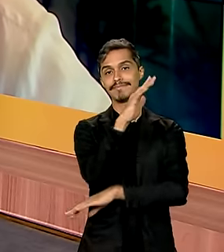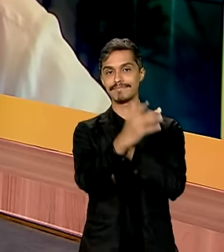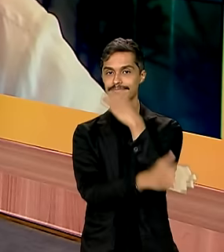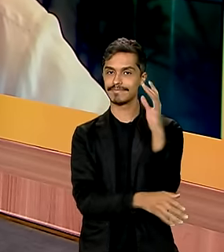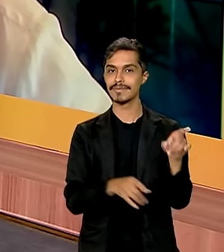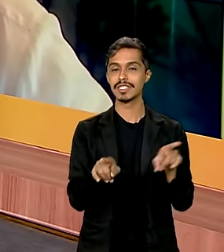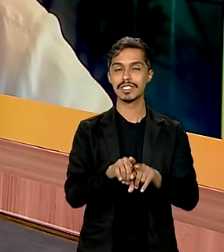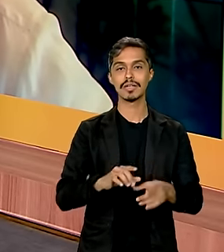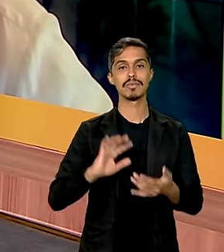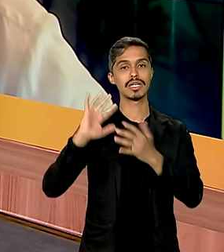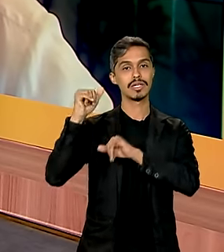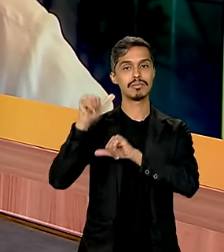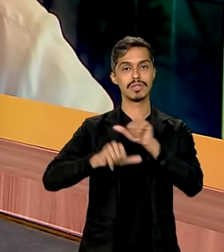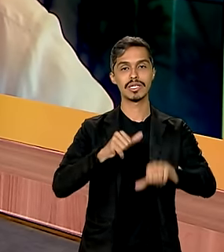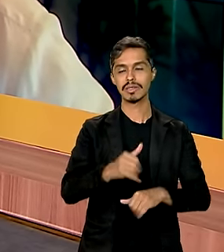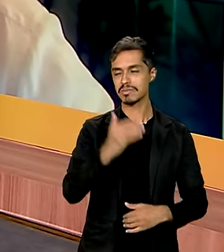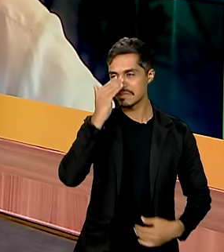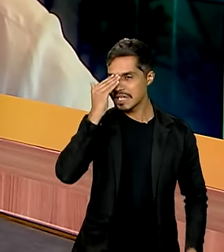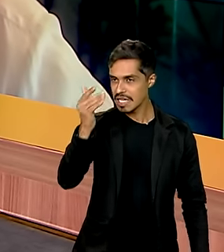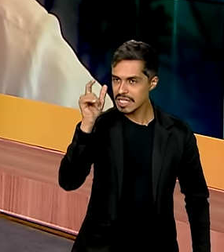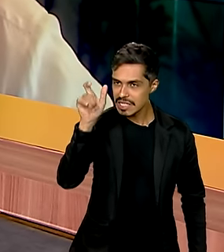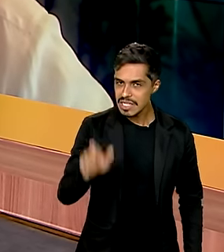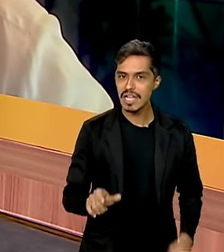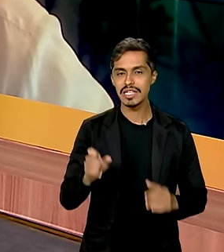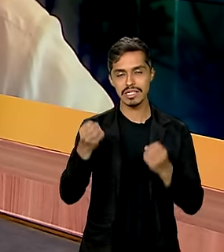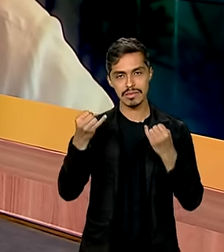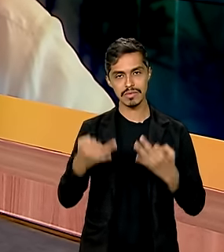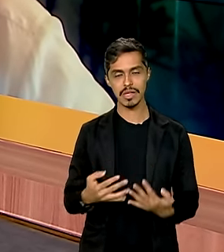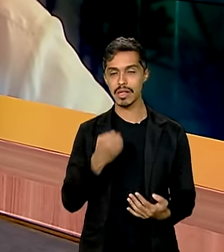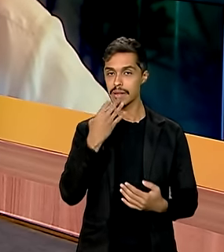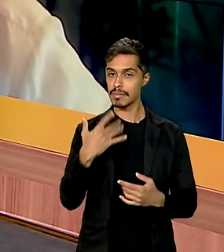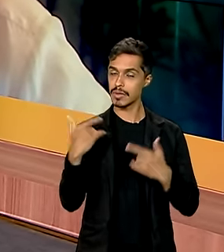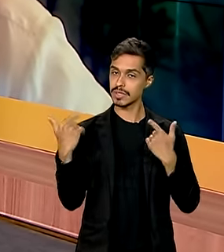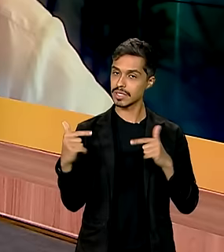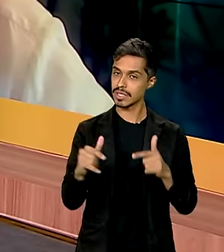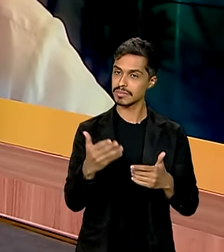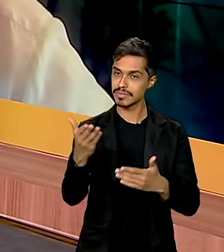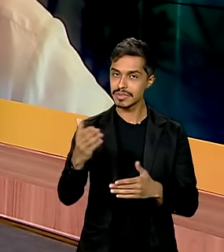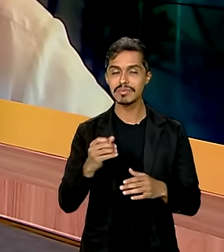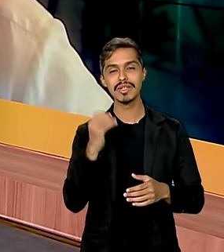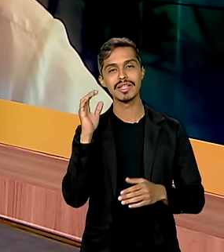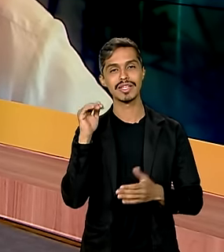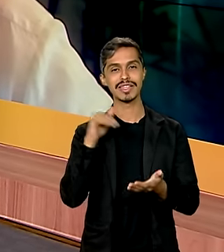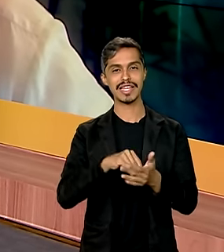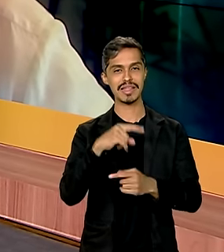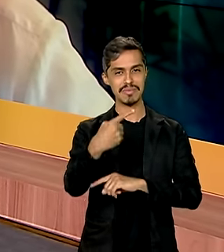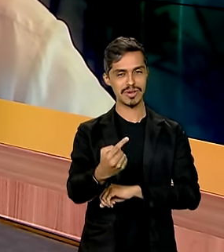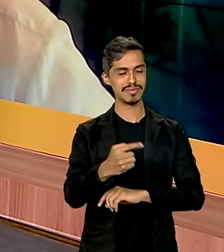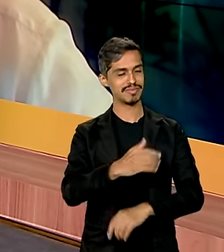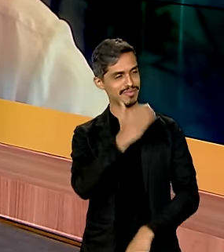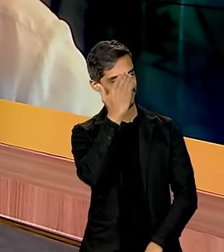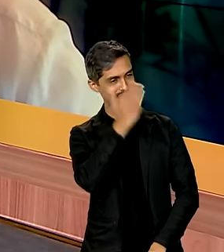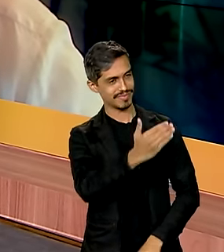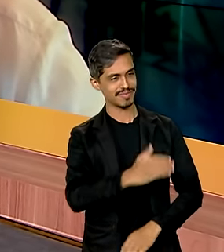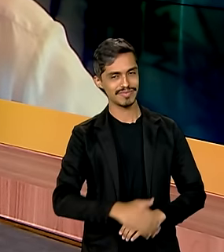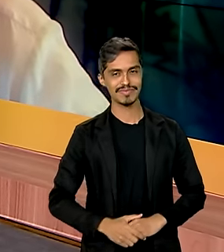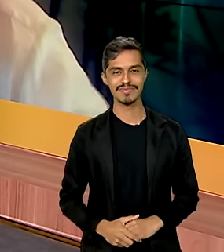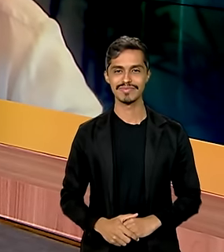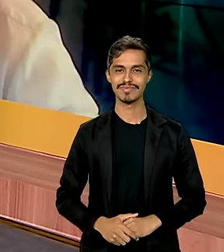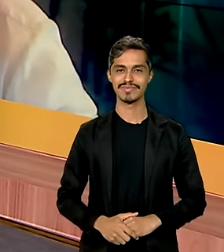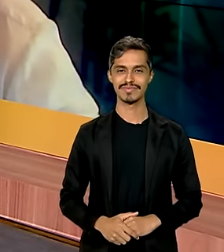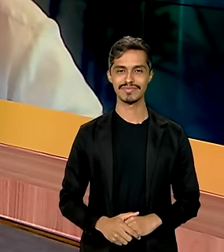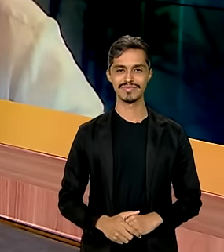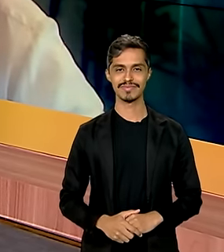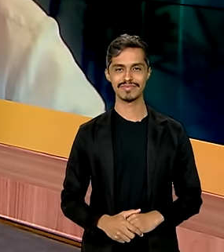Ambiente e Mudança do Clima. Muito obrigada pelos esclarecimentos. Bom trabalho para vocês e até a próxima. Eu que agradeço. Até a próxima. Fico à